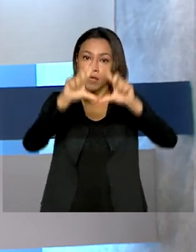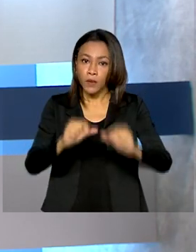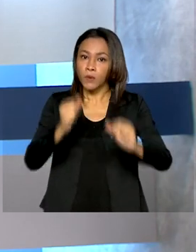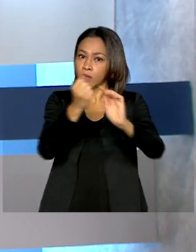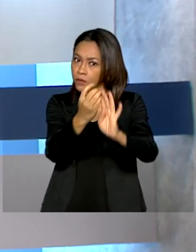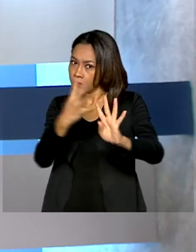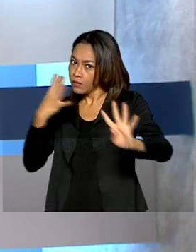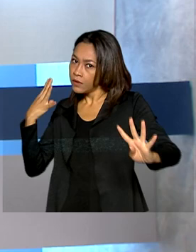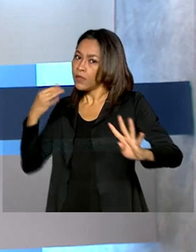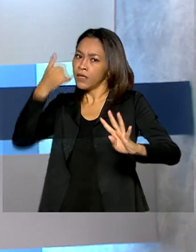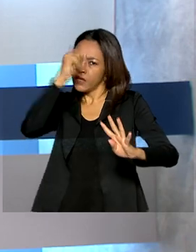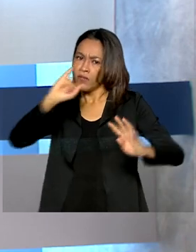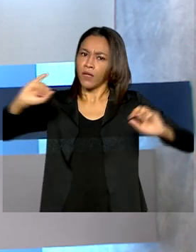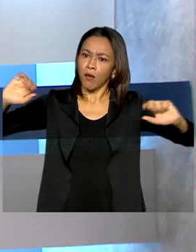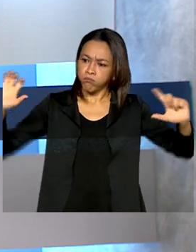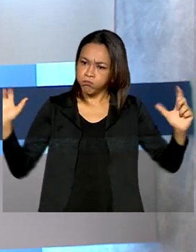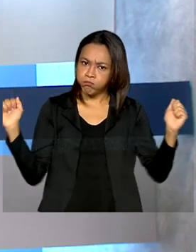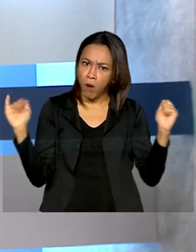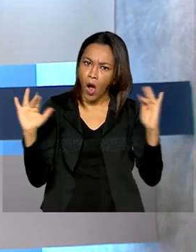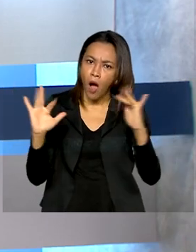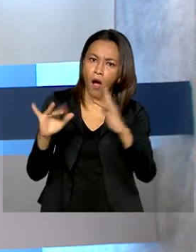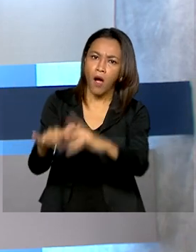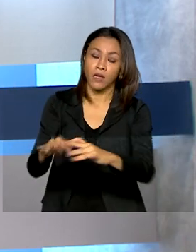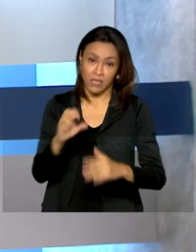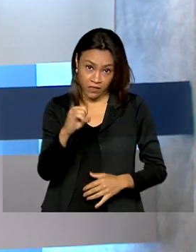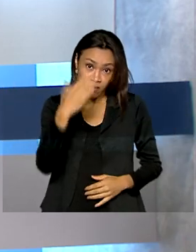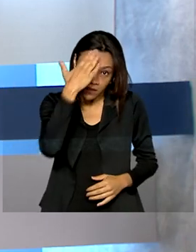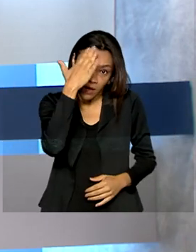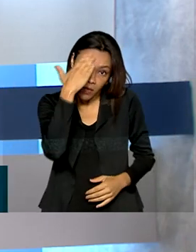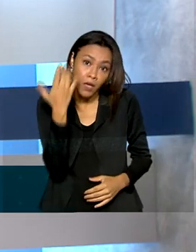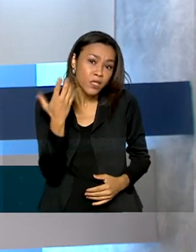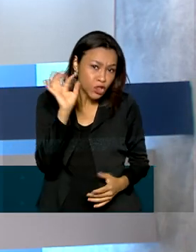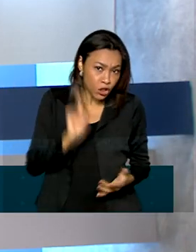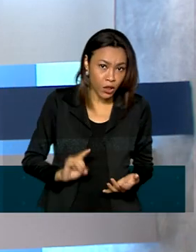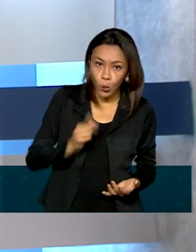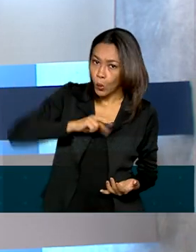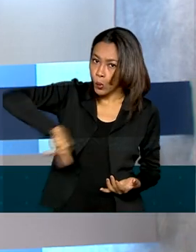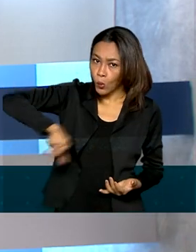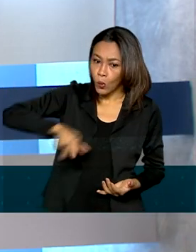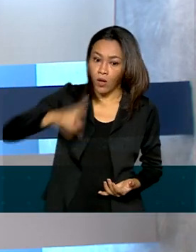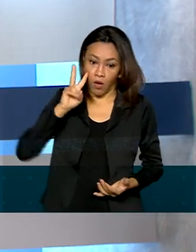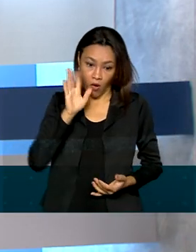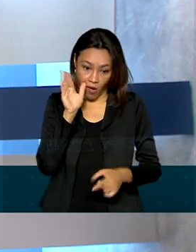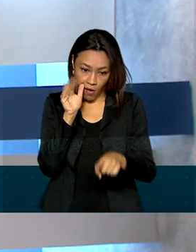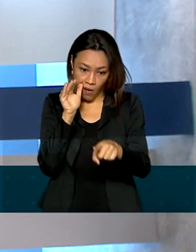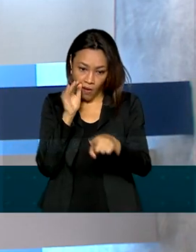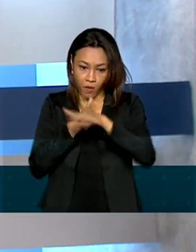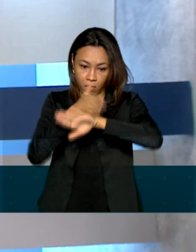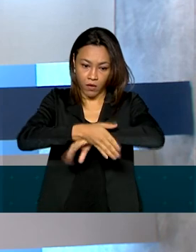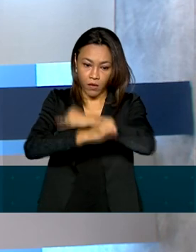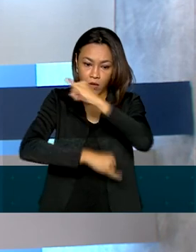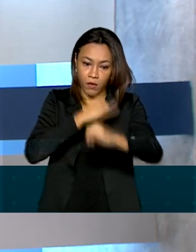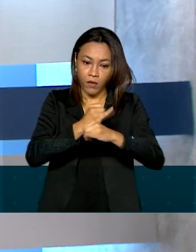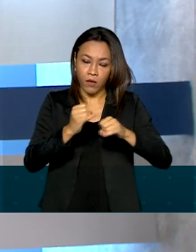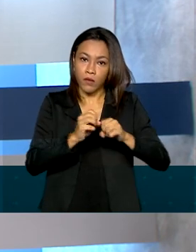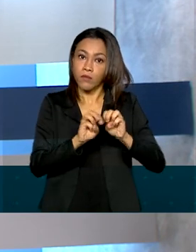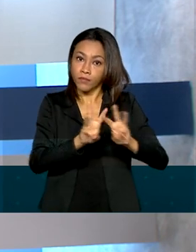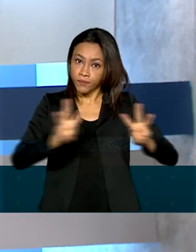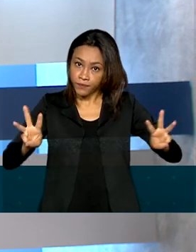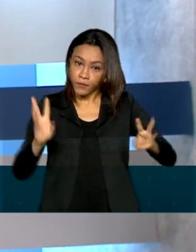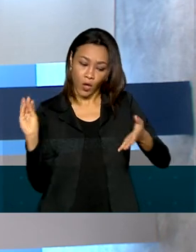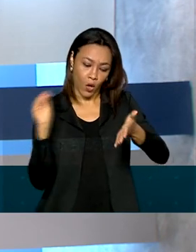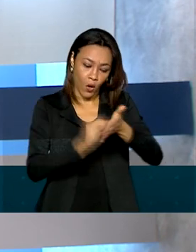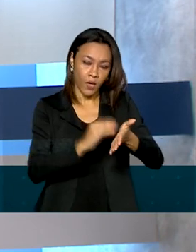aglomerações. Para saber se você tem direito ao benefício, basta entrar no site que aparece aí na sua tela, preencher com o